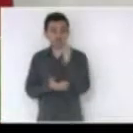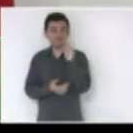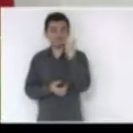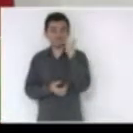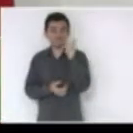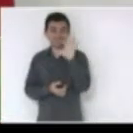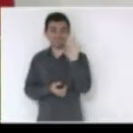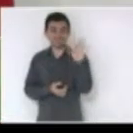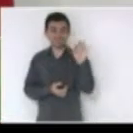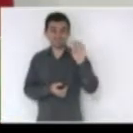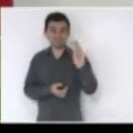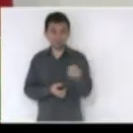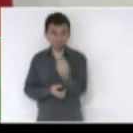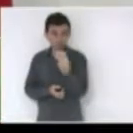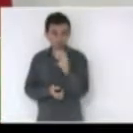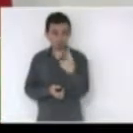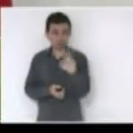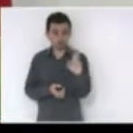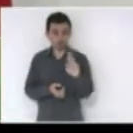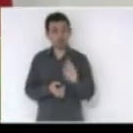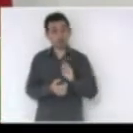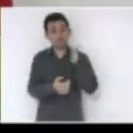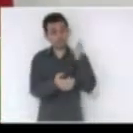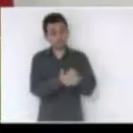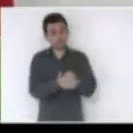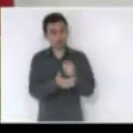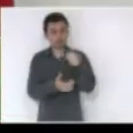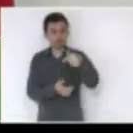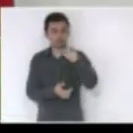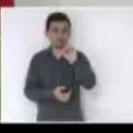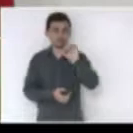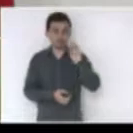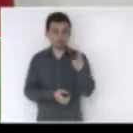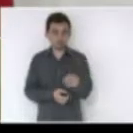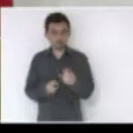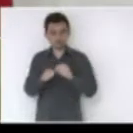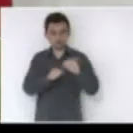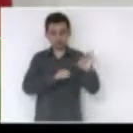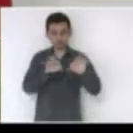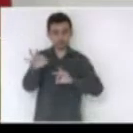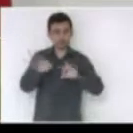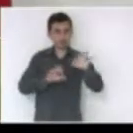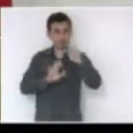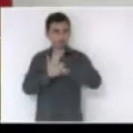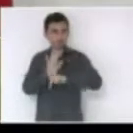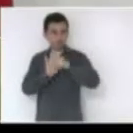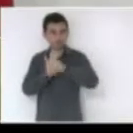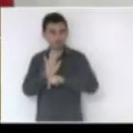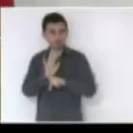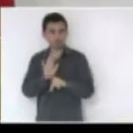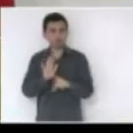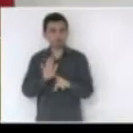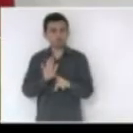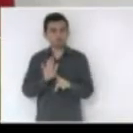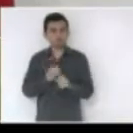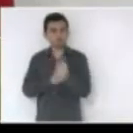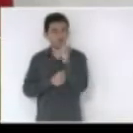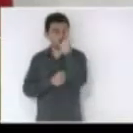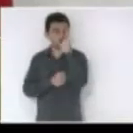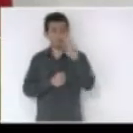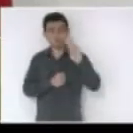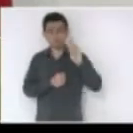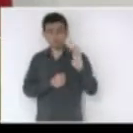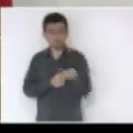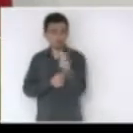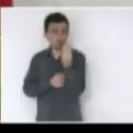e vão gastar 70 milhões de reais para fazer os projetos portanto praticamente um bilhão de